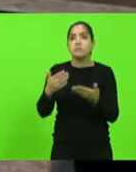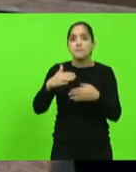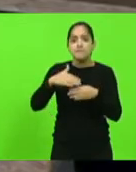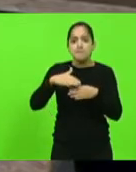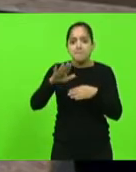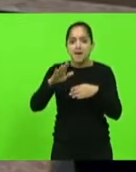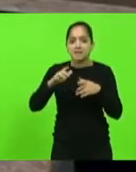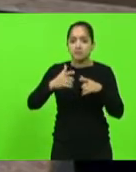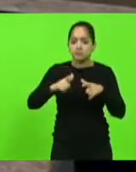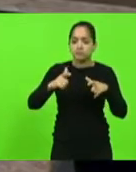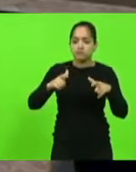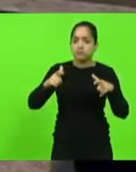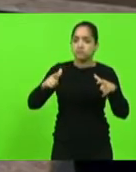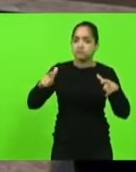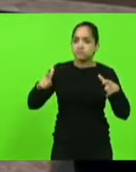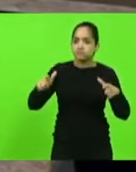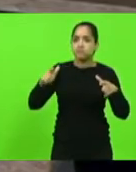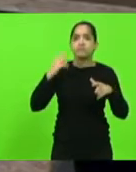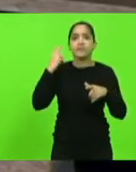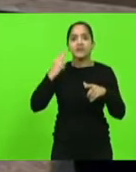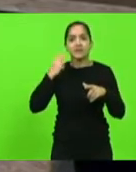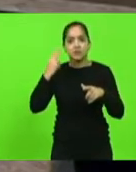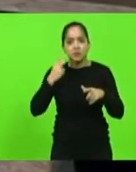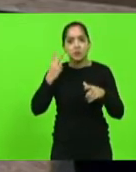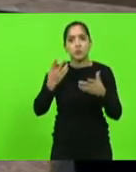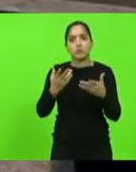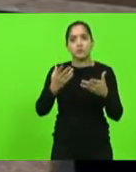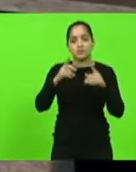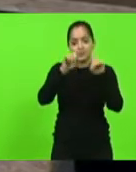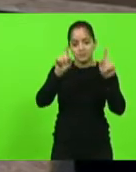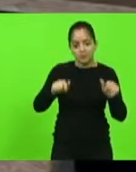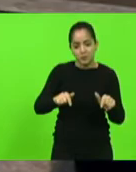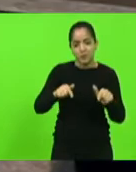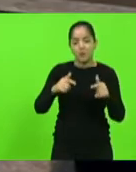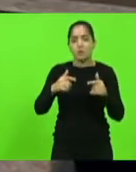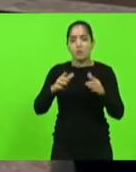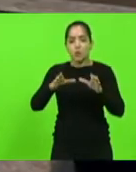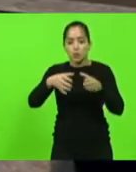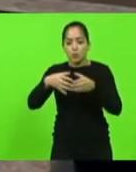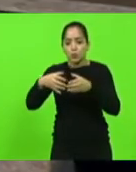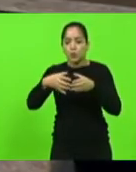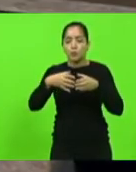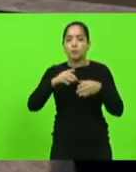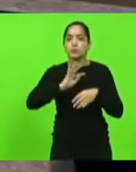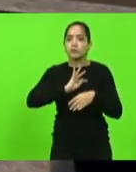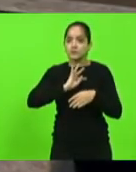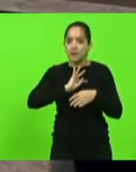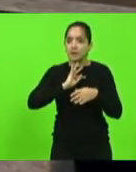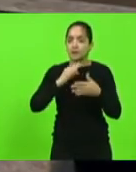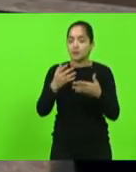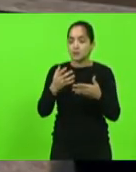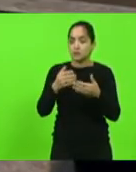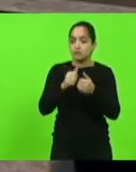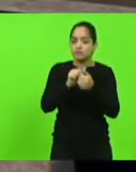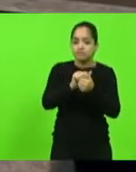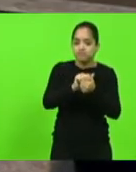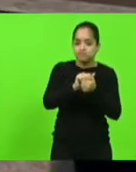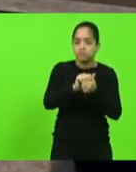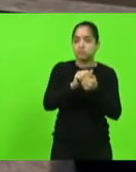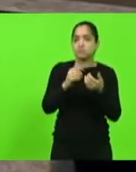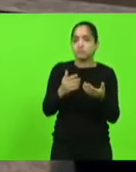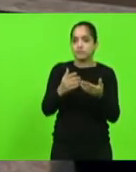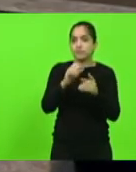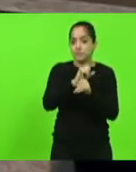os nossos vereadores, as nossas câmaras, o nosso corpo técnico, a sociedade como um todo, quanto mais nós aproximarmos também a sociedade do